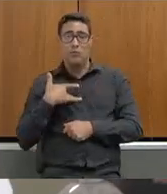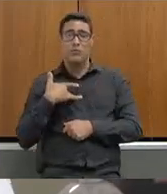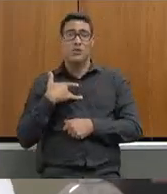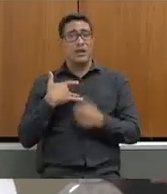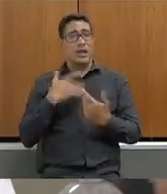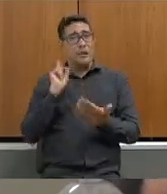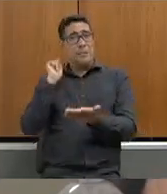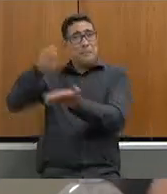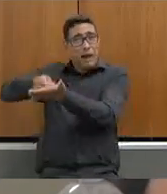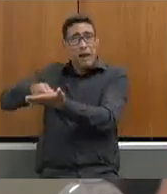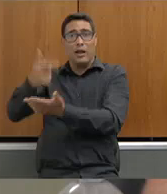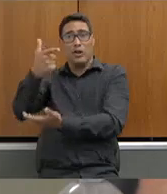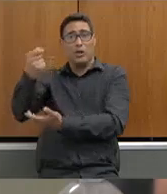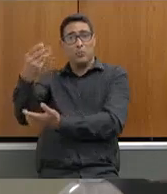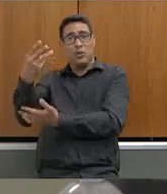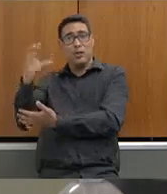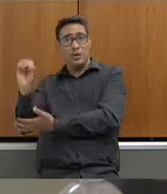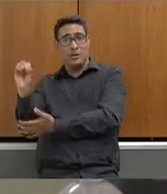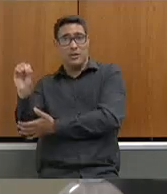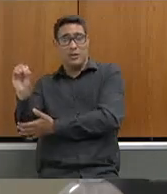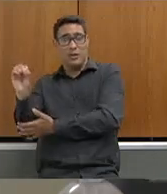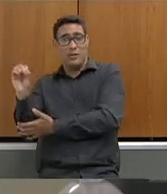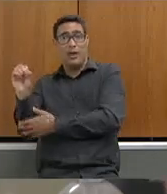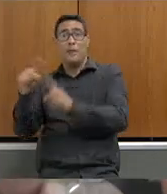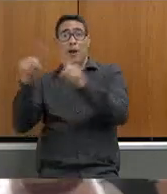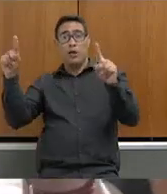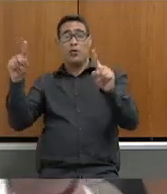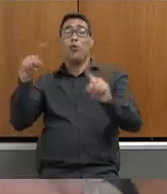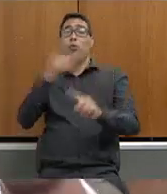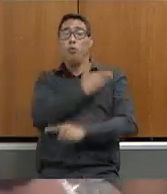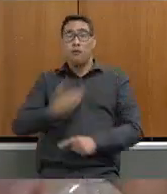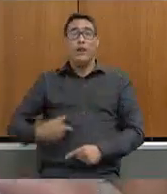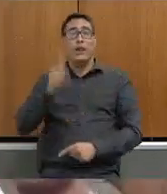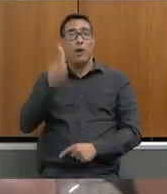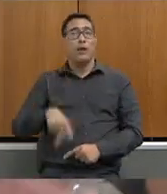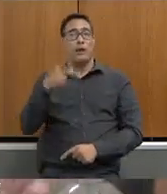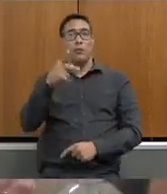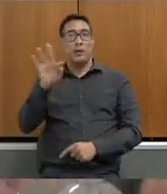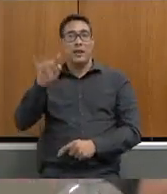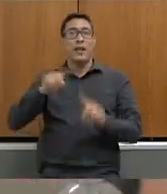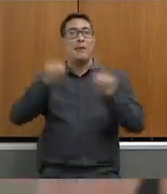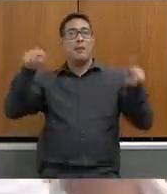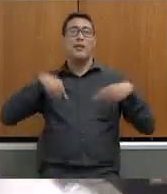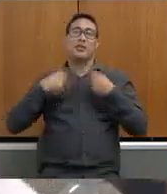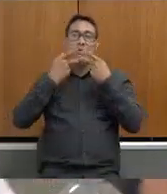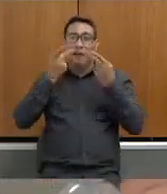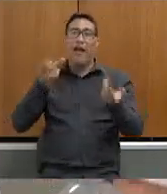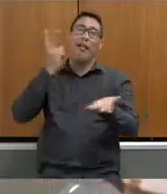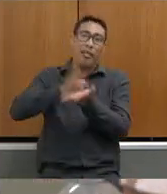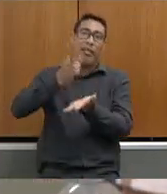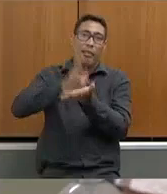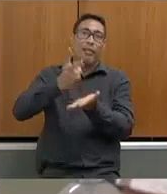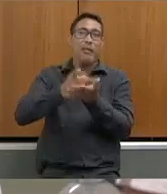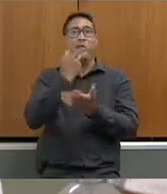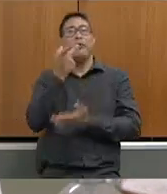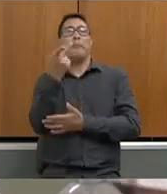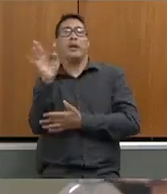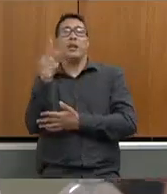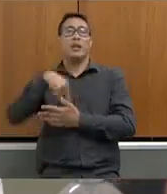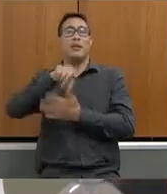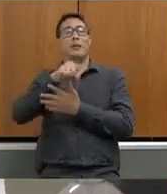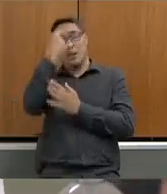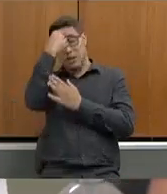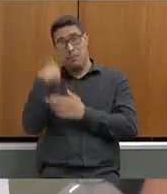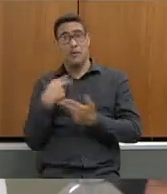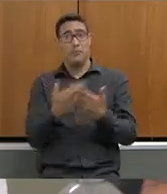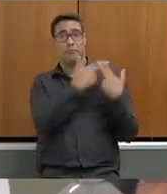2030 o governo não era do PT o problema é que a gente polariza tanto as coisas que a gente não cumpre o nosso papel porque a